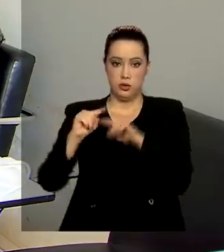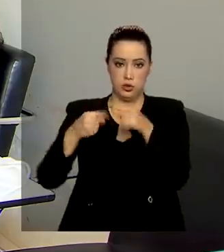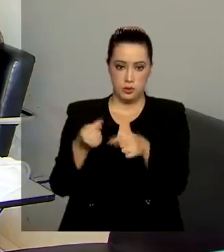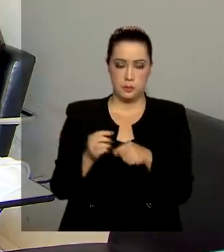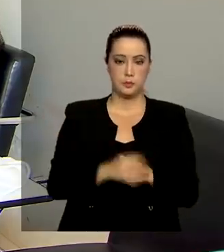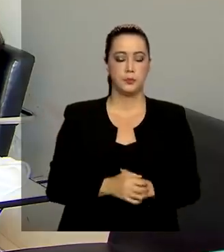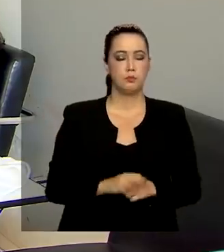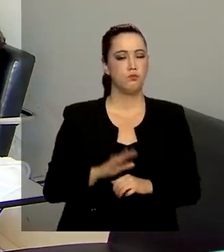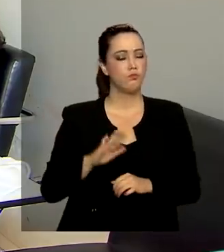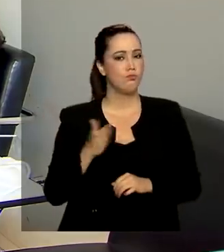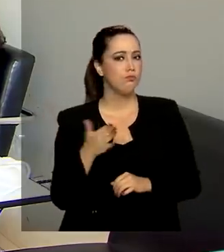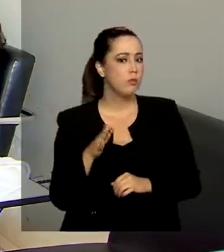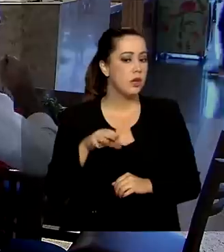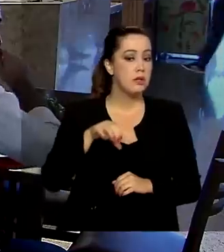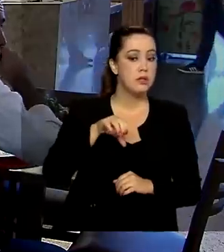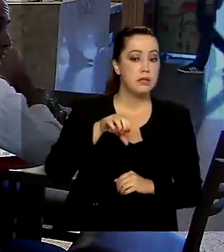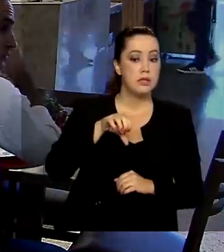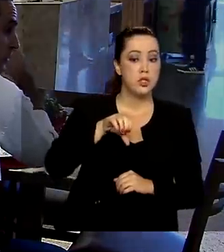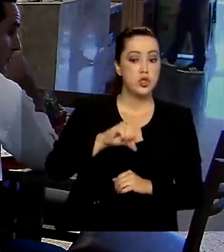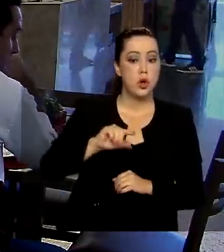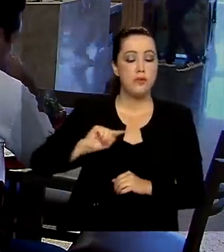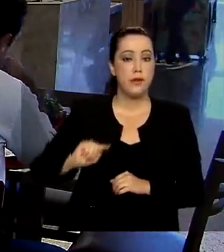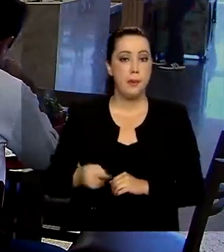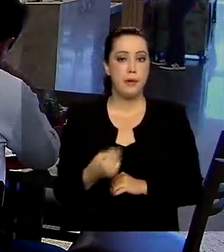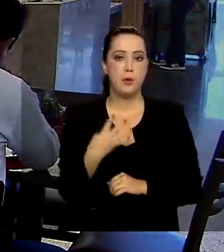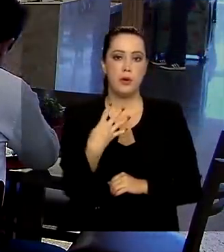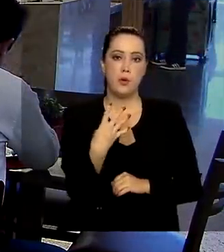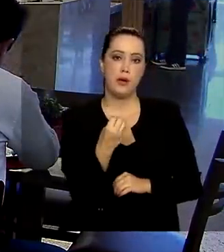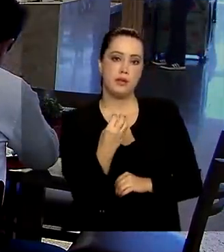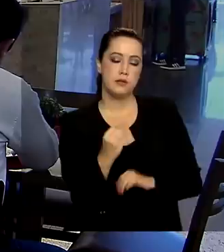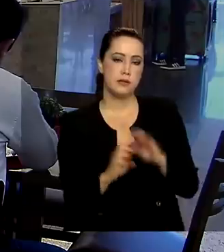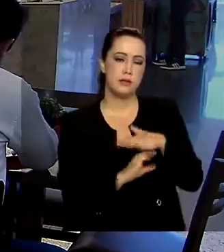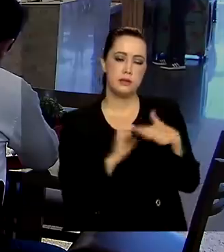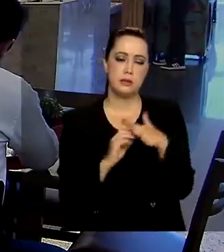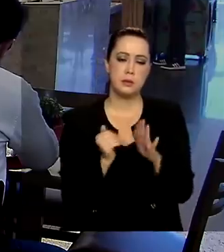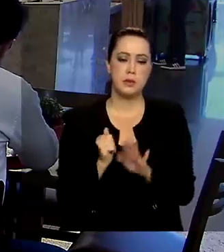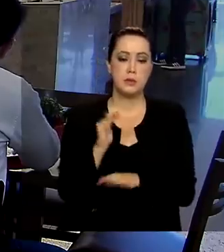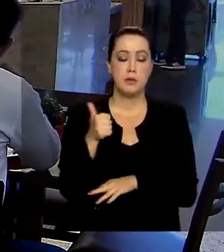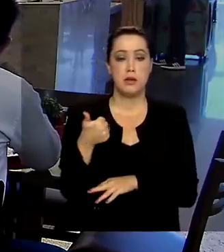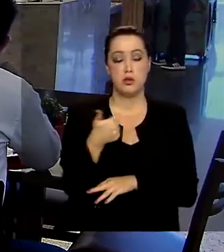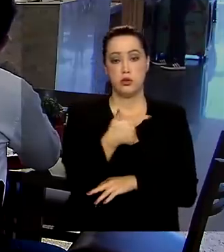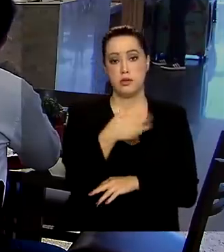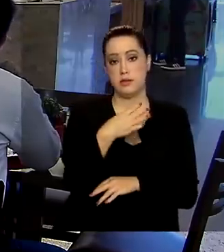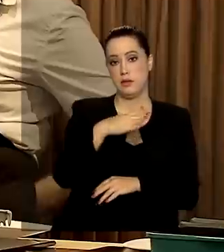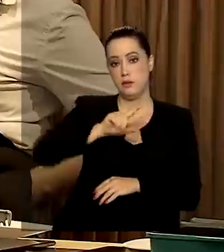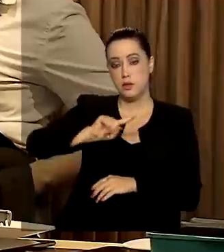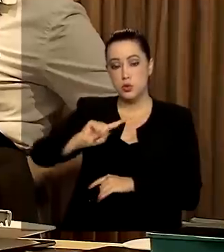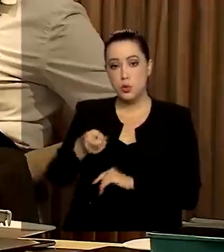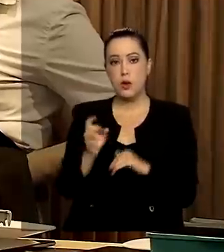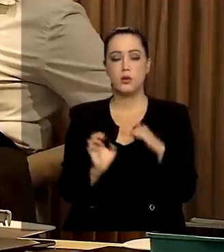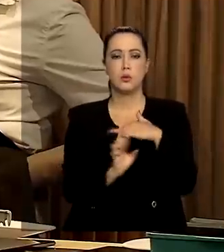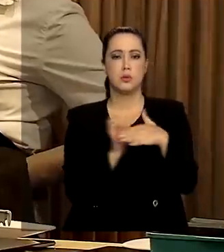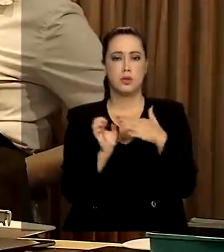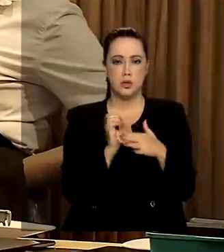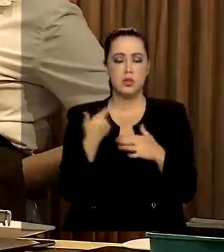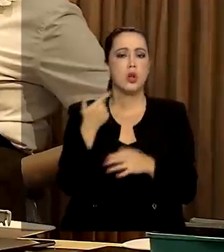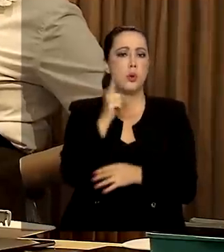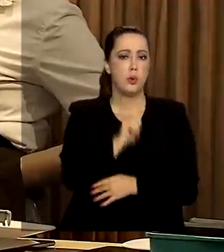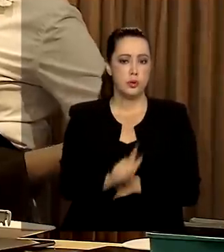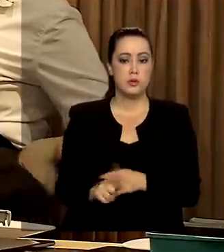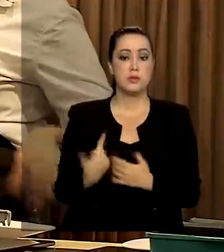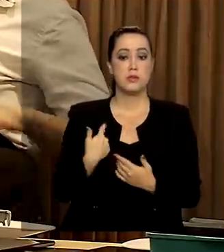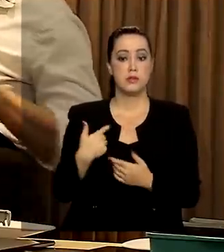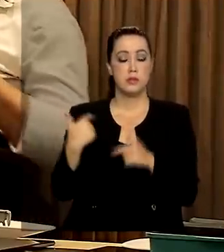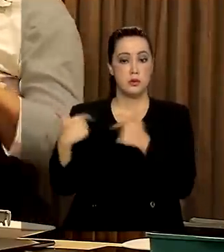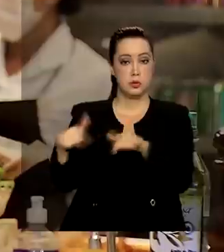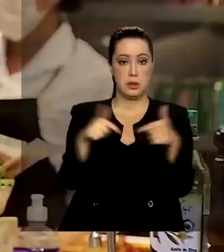9 mil e 400 empresas e mais de 124 mil empregados já foram contemplados pela